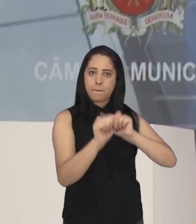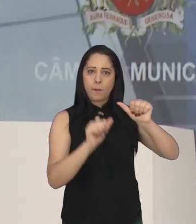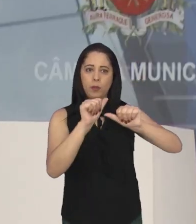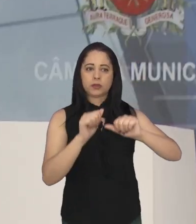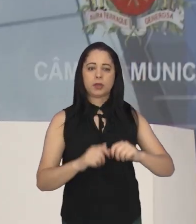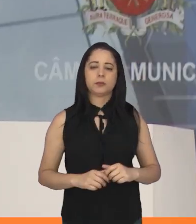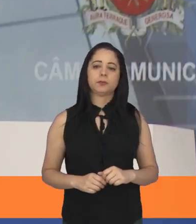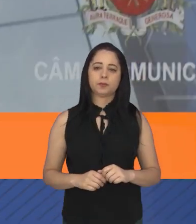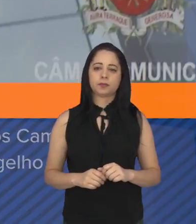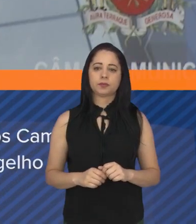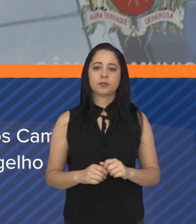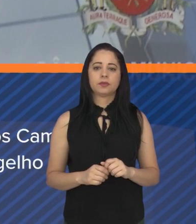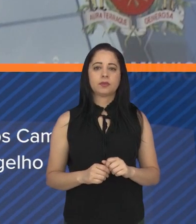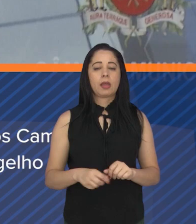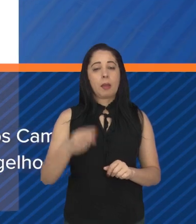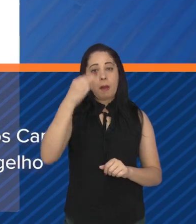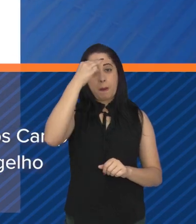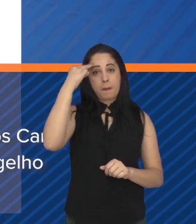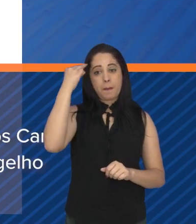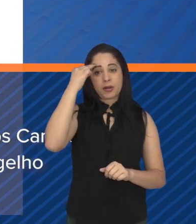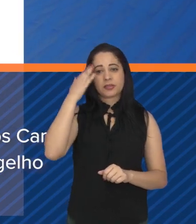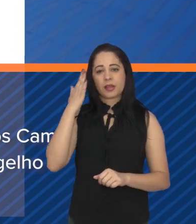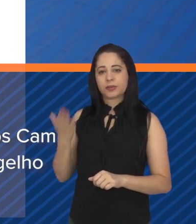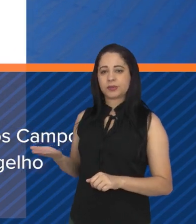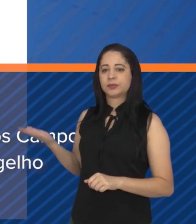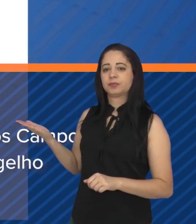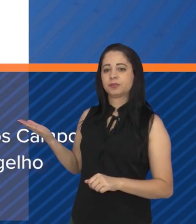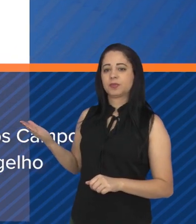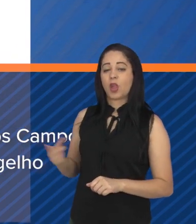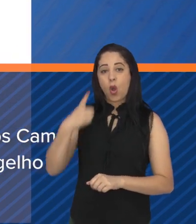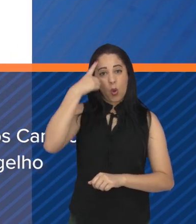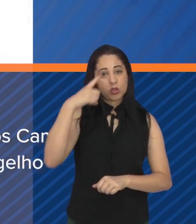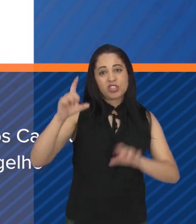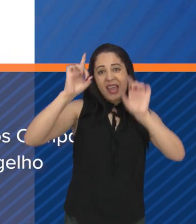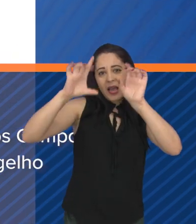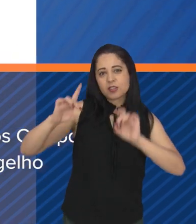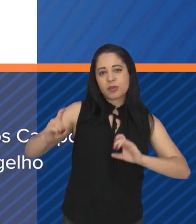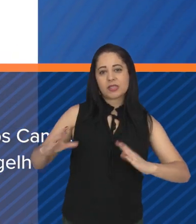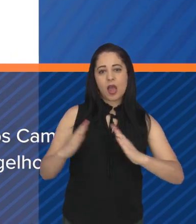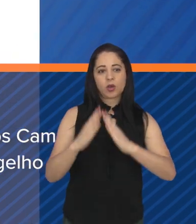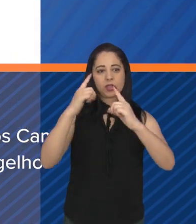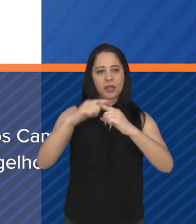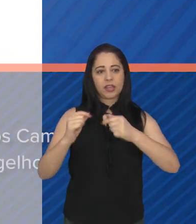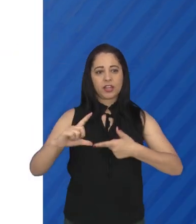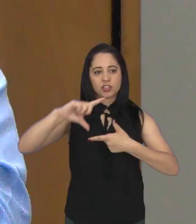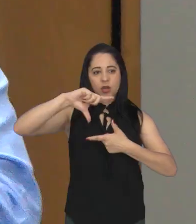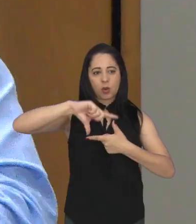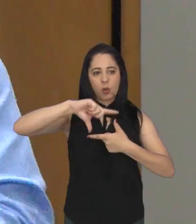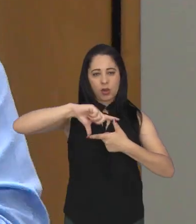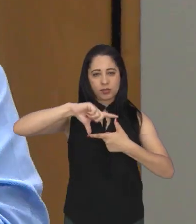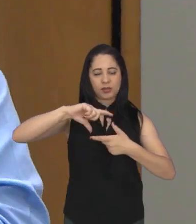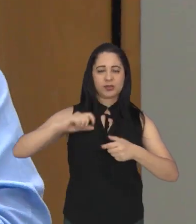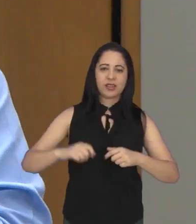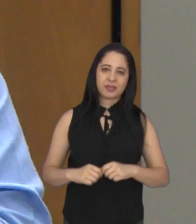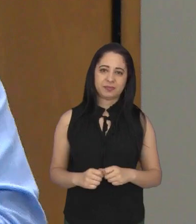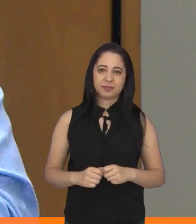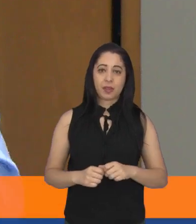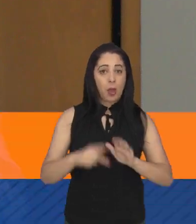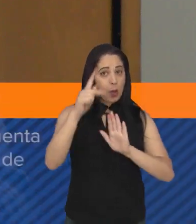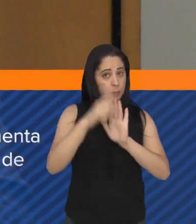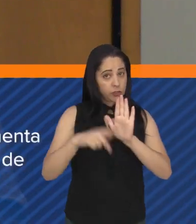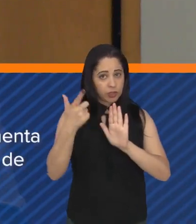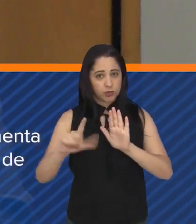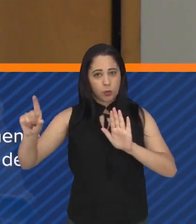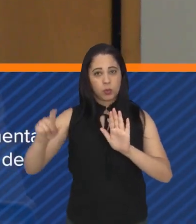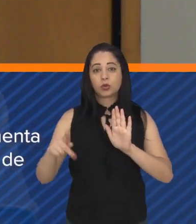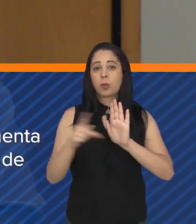a matéria do vereador Marcelo Garcia, que cria em São José o Dia da Igreja do Evangelho Quadrangular. Outro projeto, este de